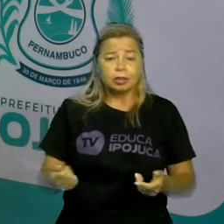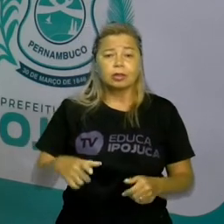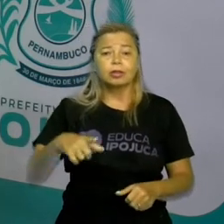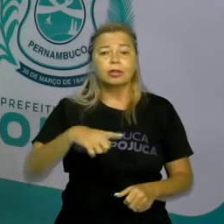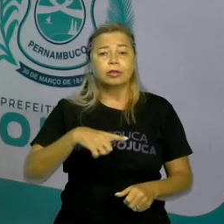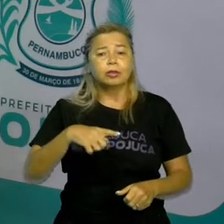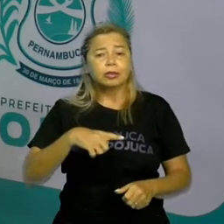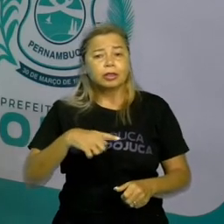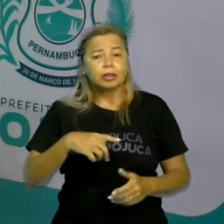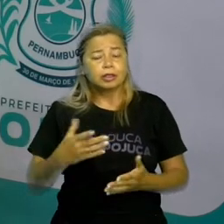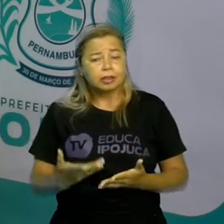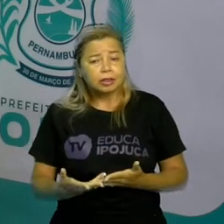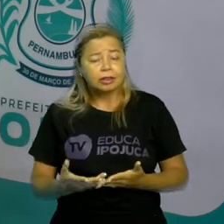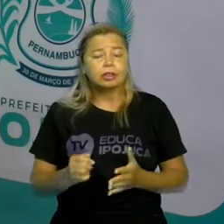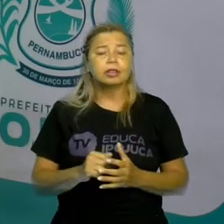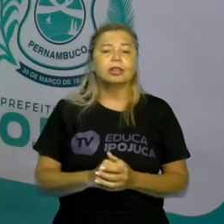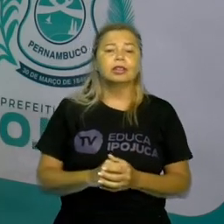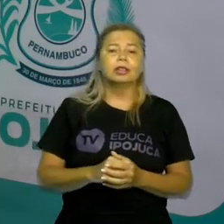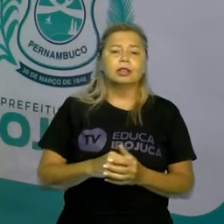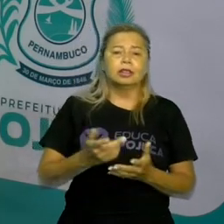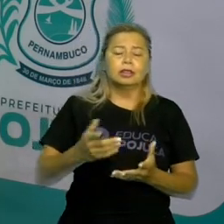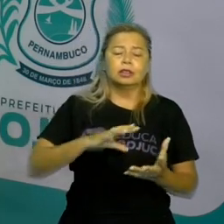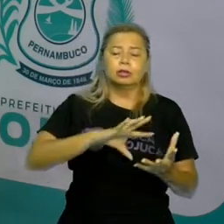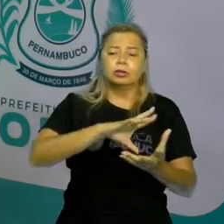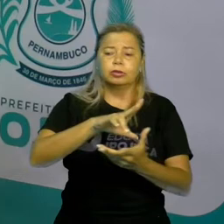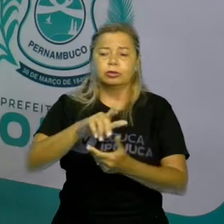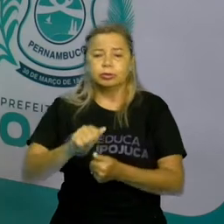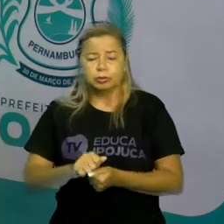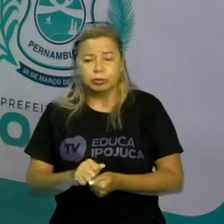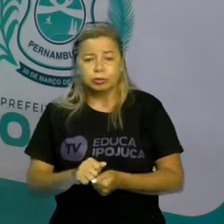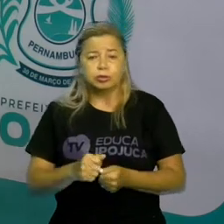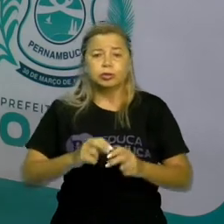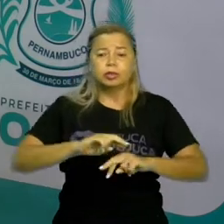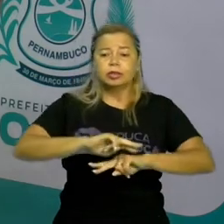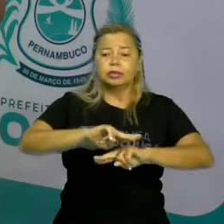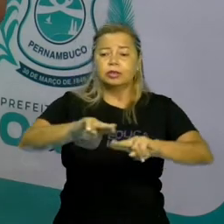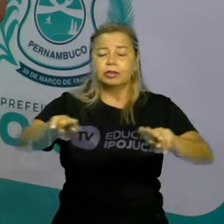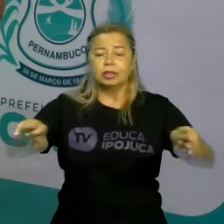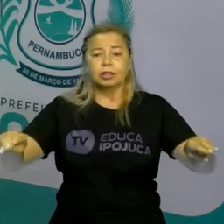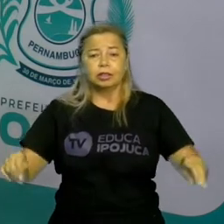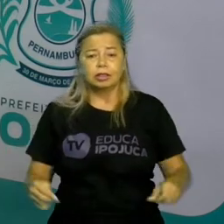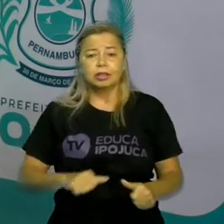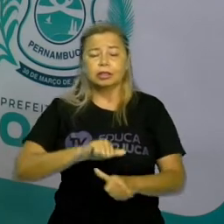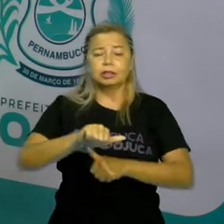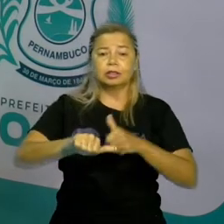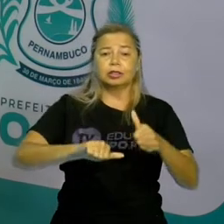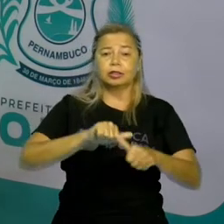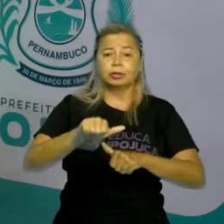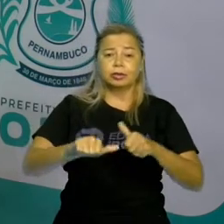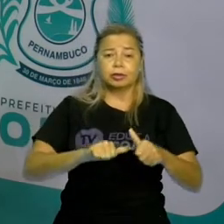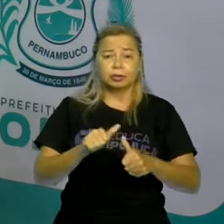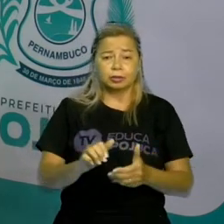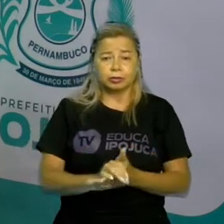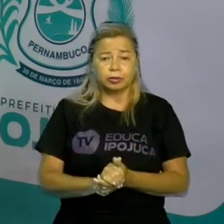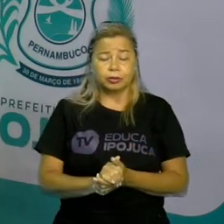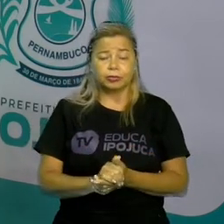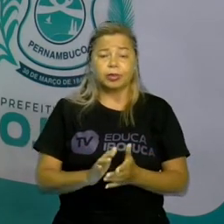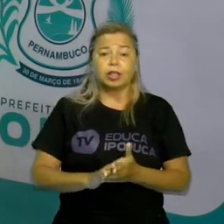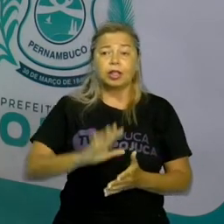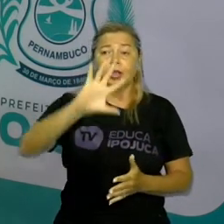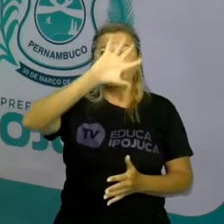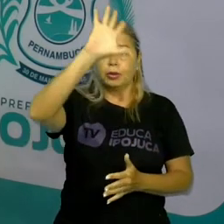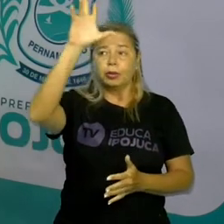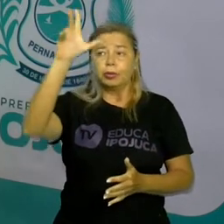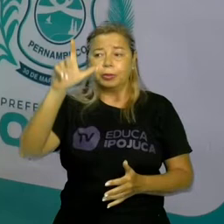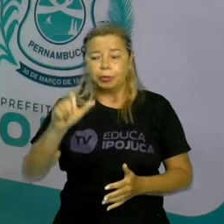que a gente tem hoje no mundo. O mapa mundo não é imutável. Países